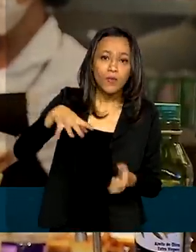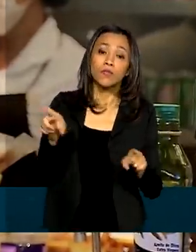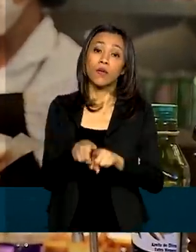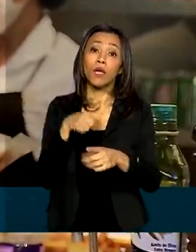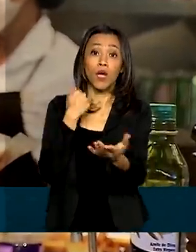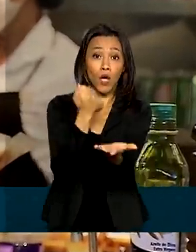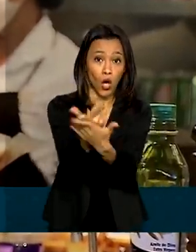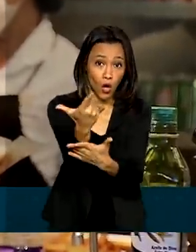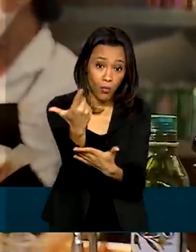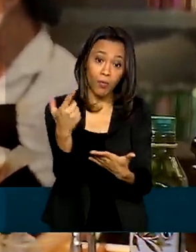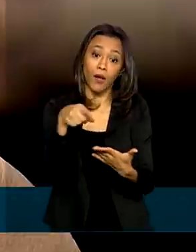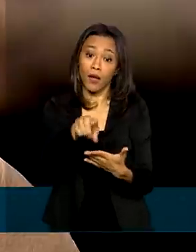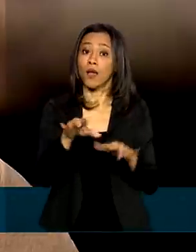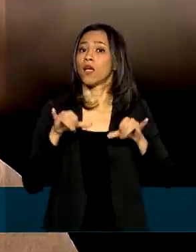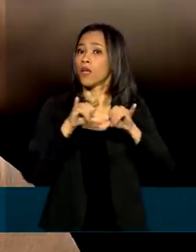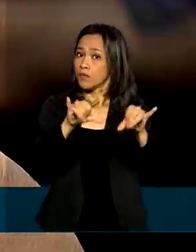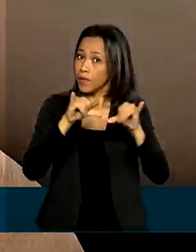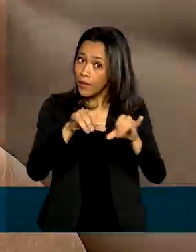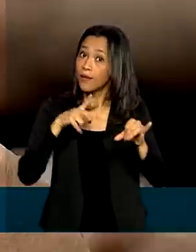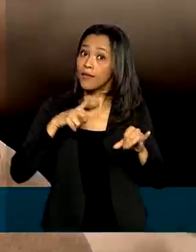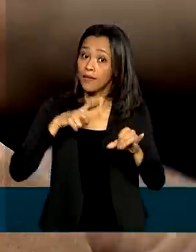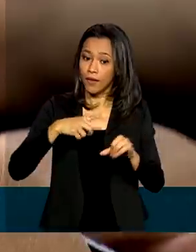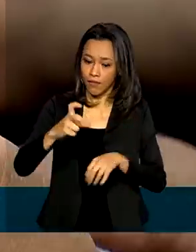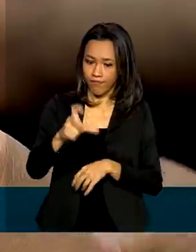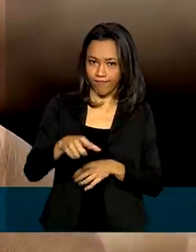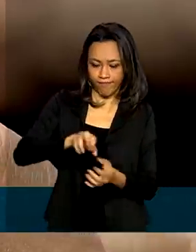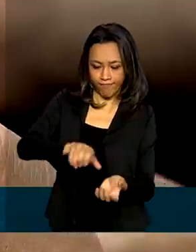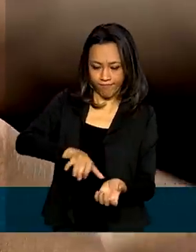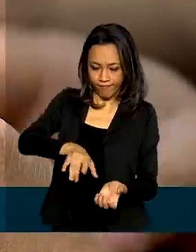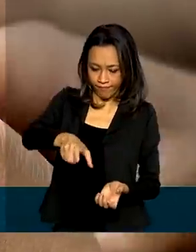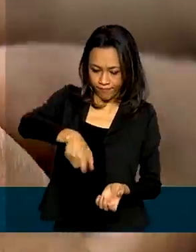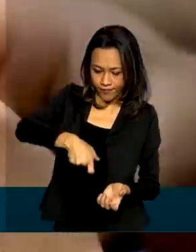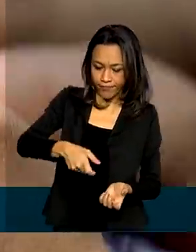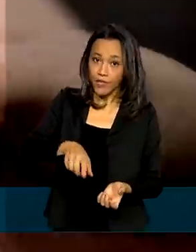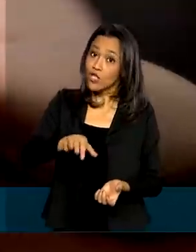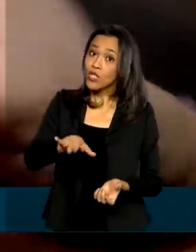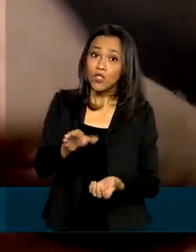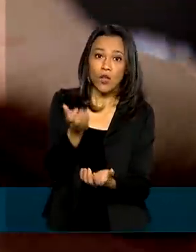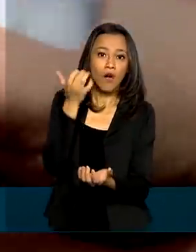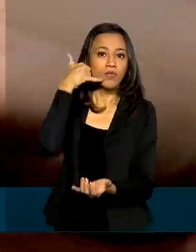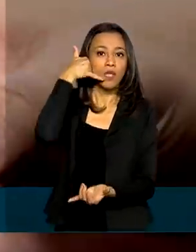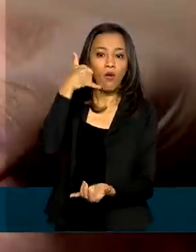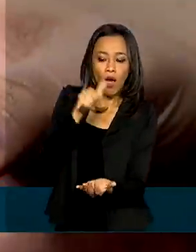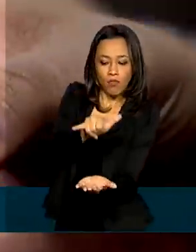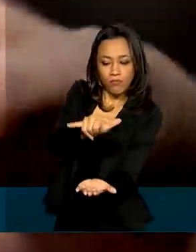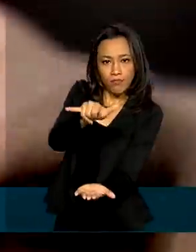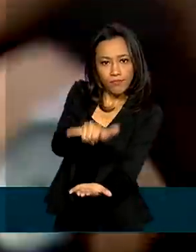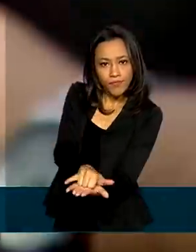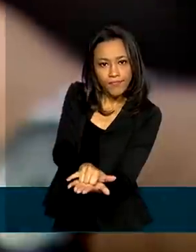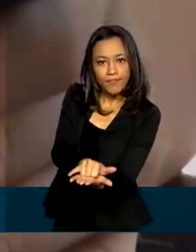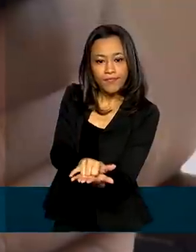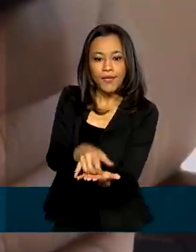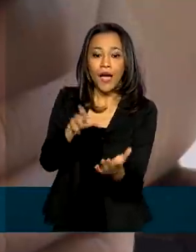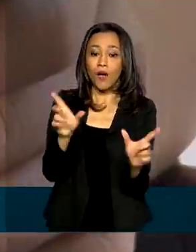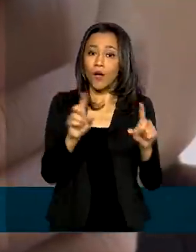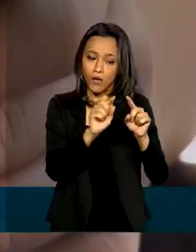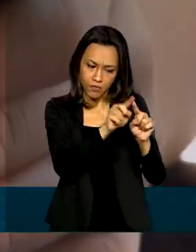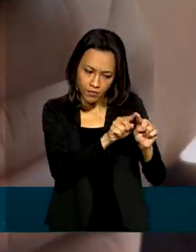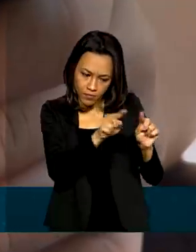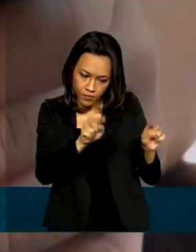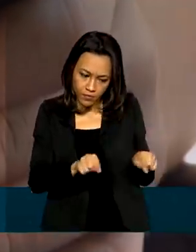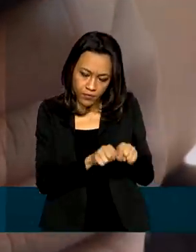fazer compras em estabelecimentos que têm a maquininha, usando apenas o celular. Mas para usar o QR Code, é